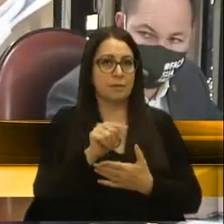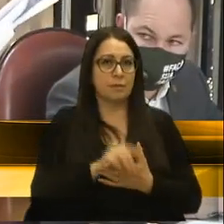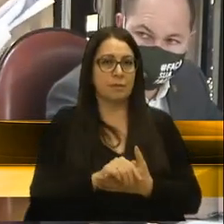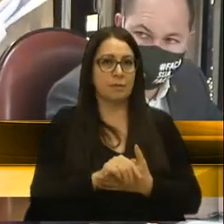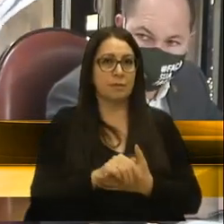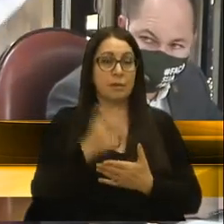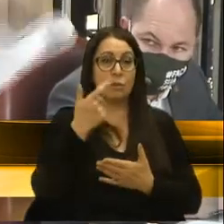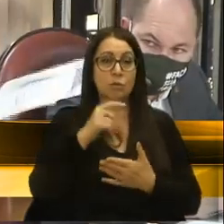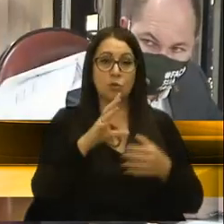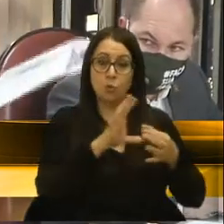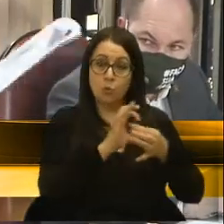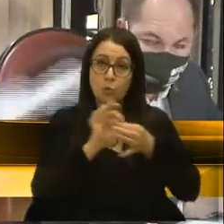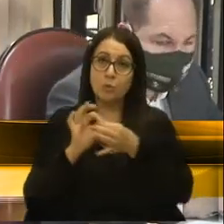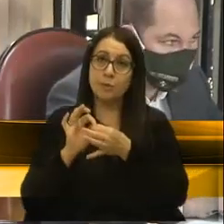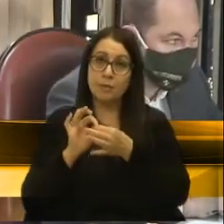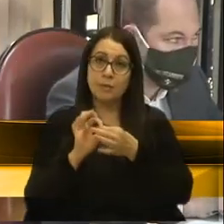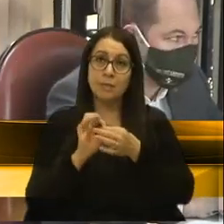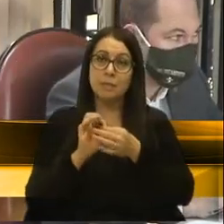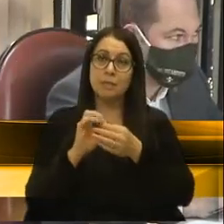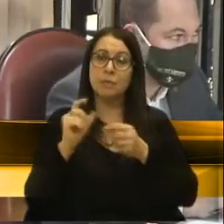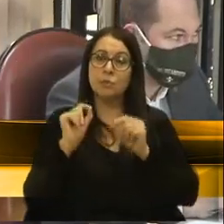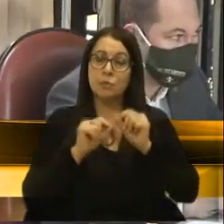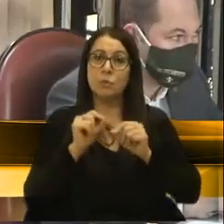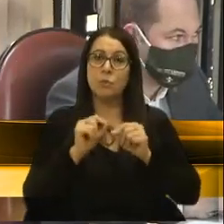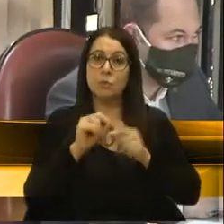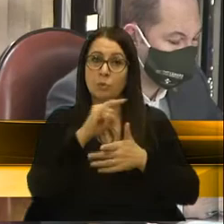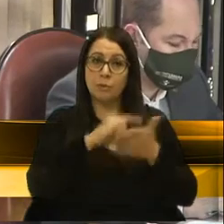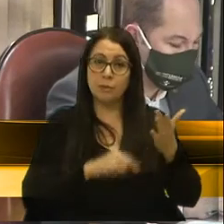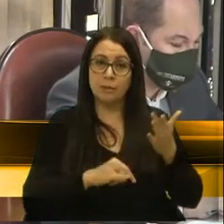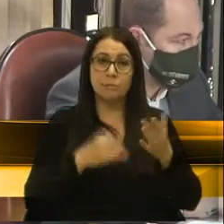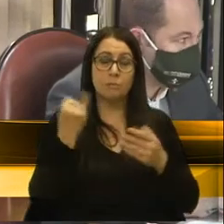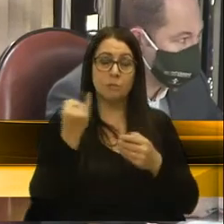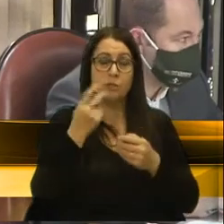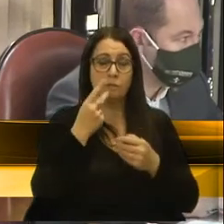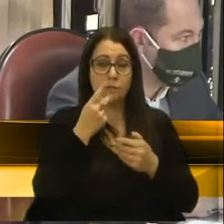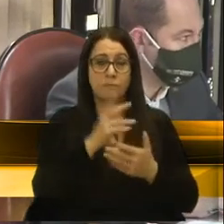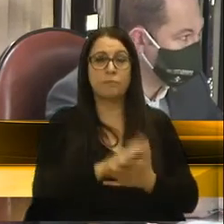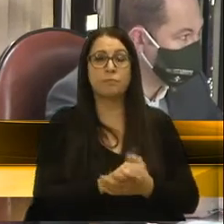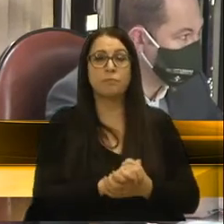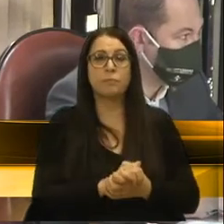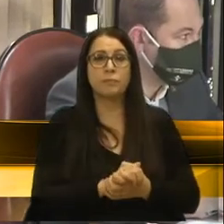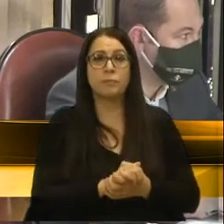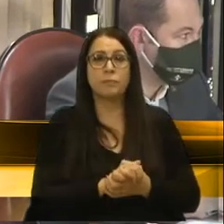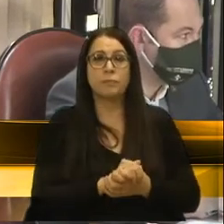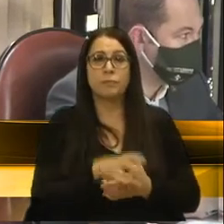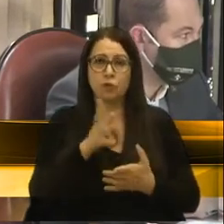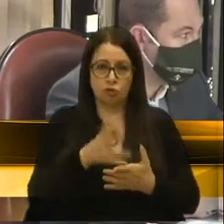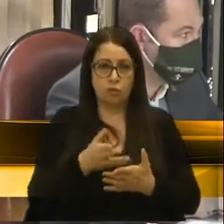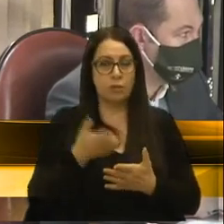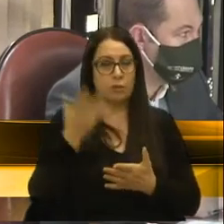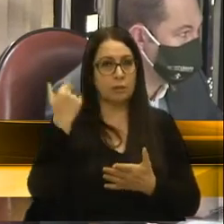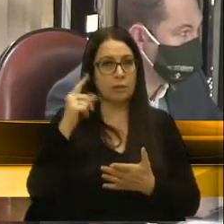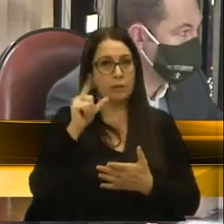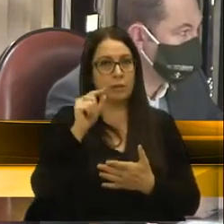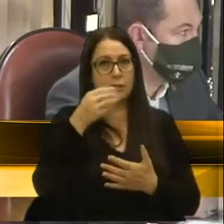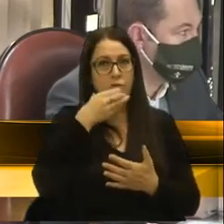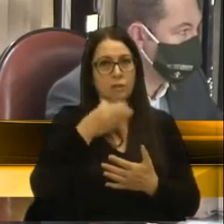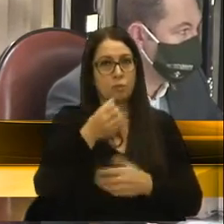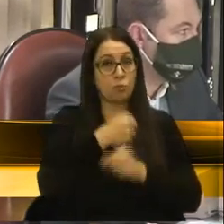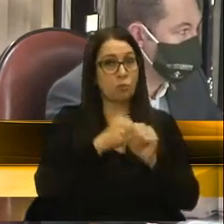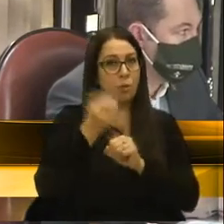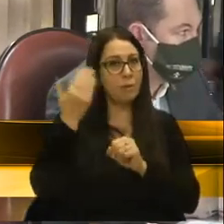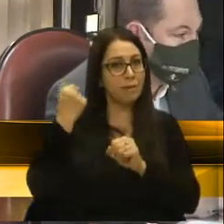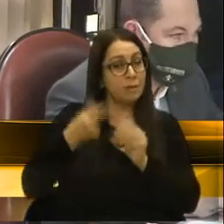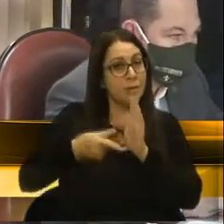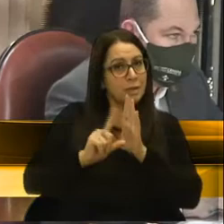acho que o contexto, ainda sobre essa documentação, acho que é importante também colocar que já em 10 de dezembro do ano passado,